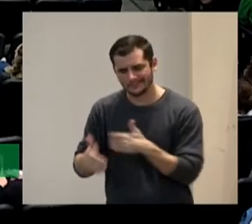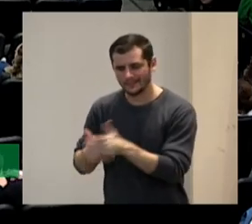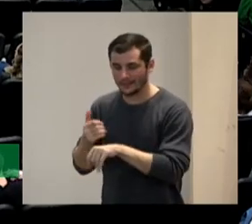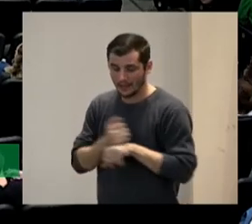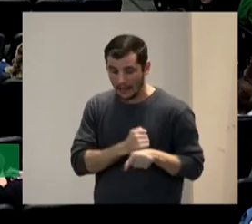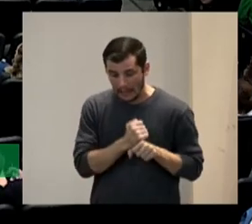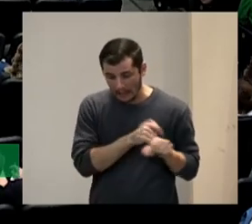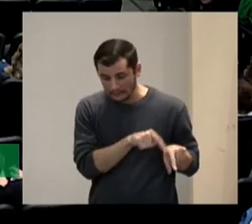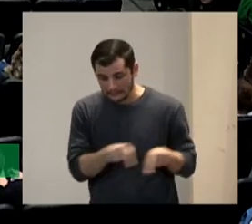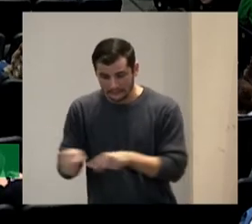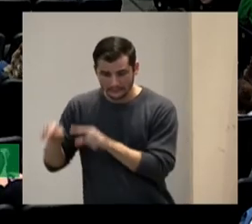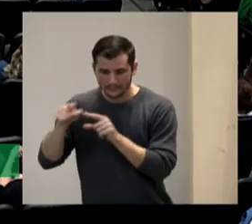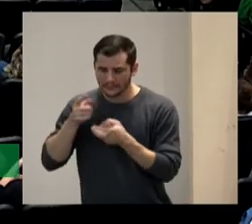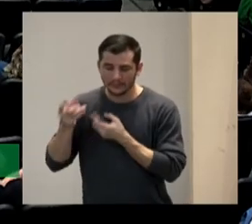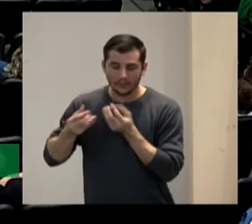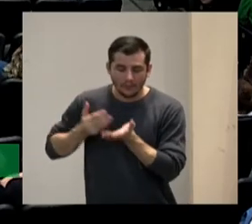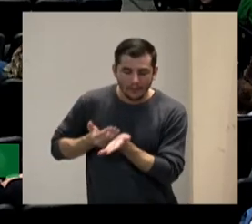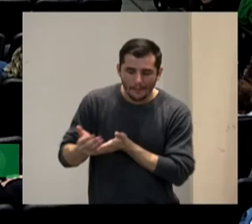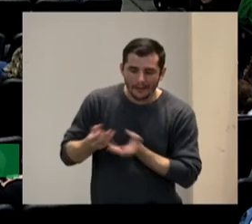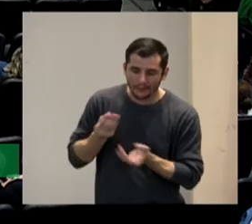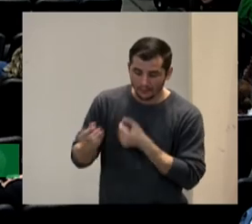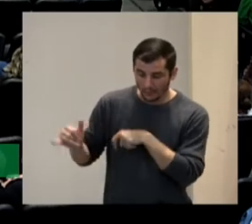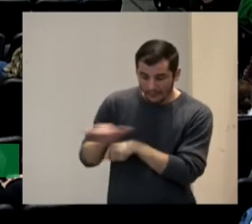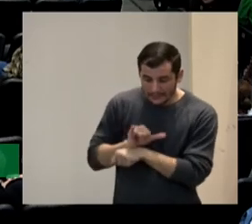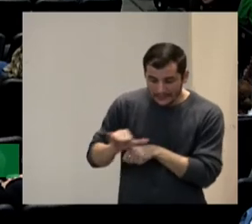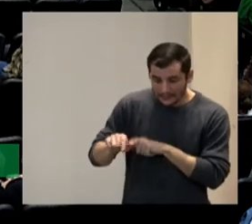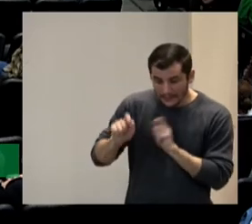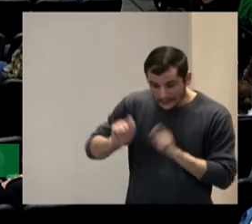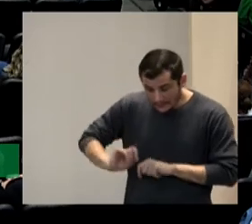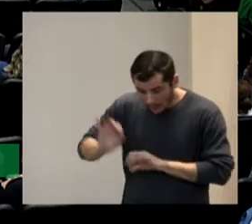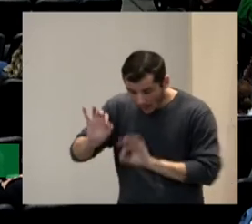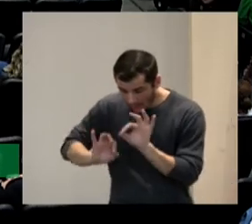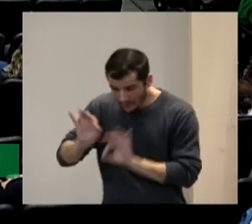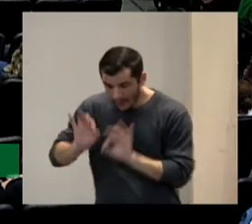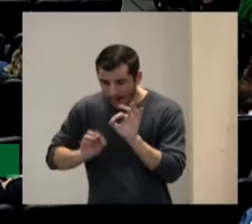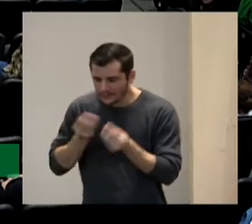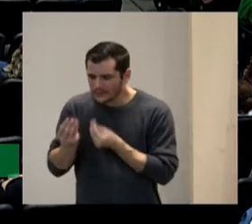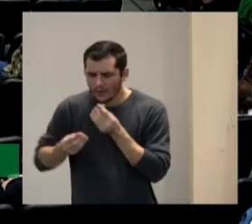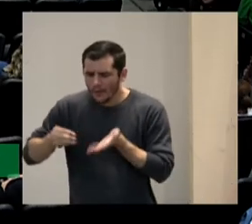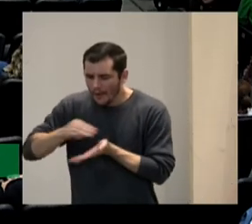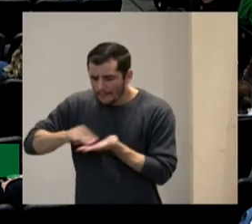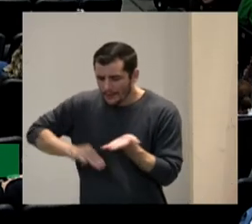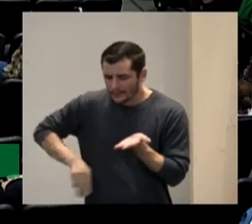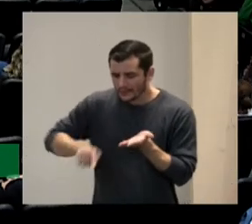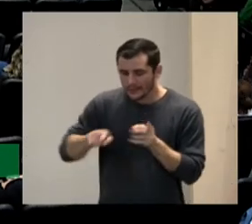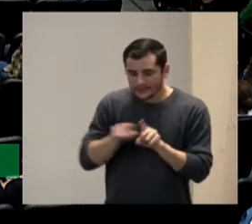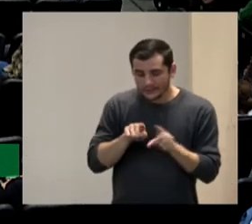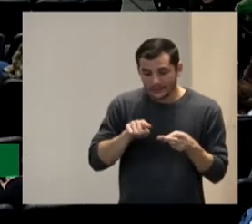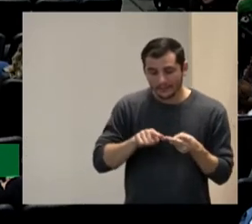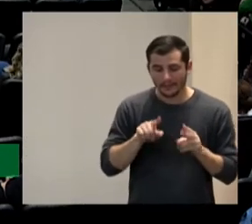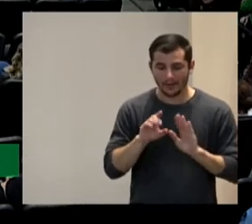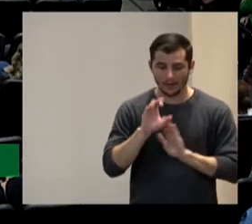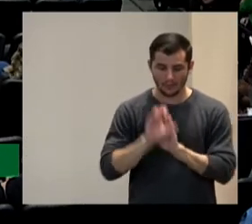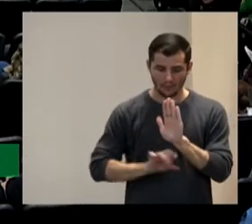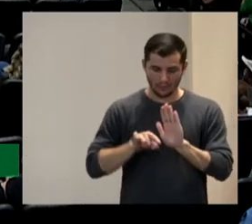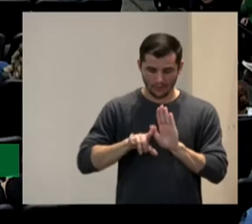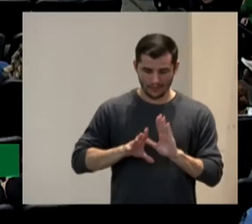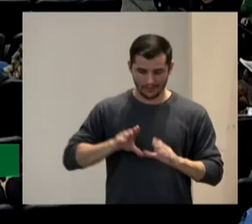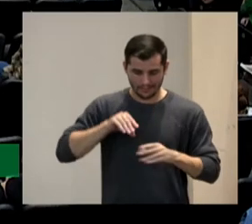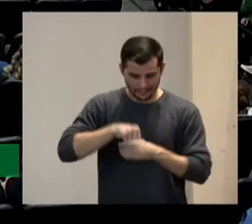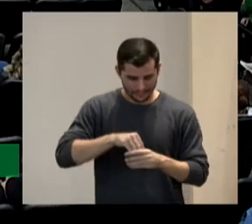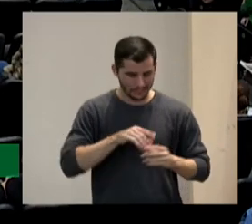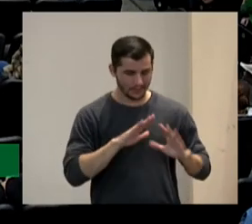aproximadamente comecei a falar de estratégias organizativas metodológicas e curriculares para escola inclusiva